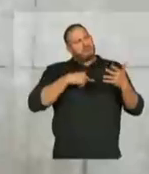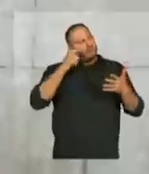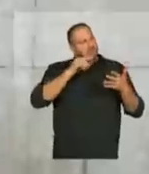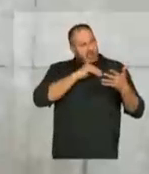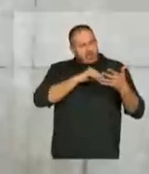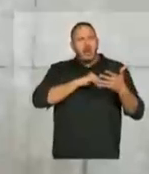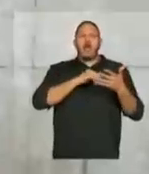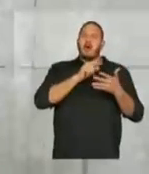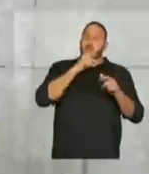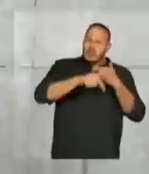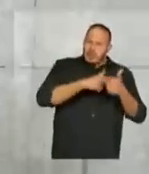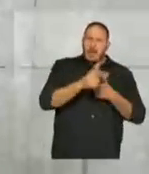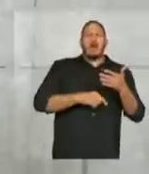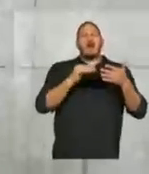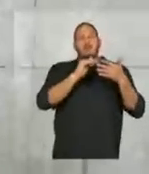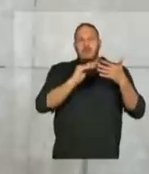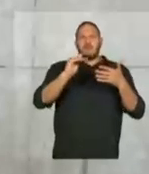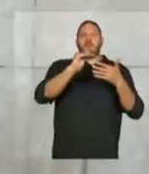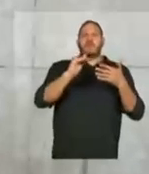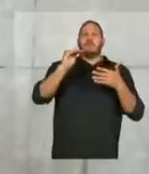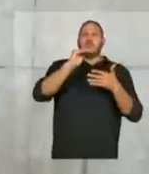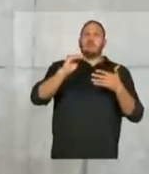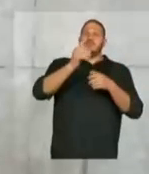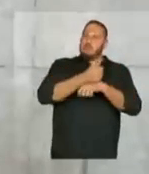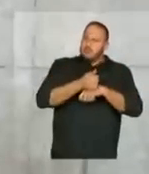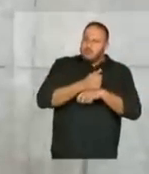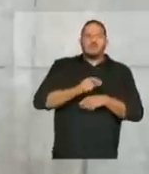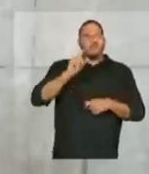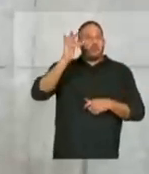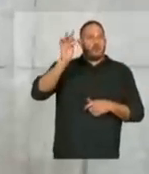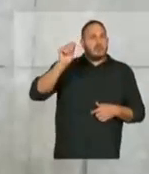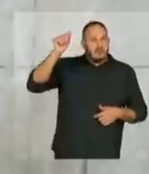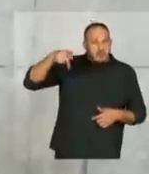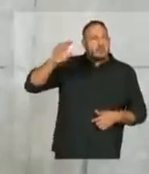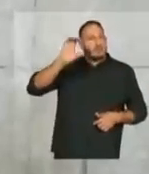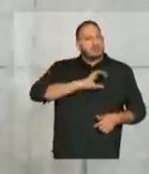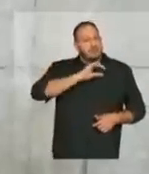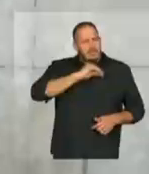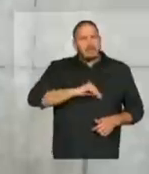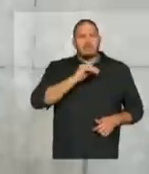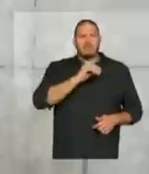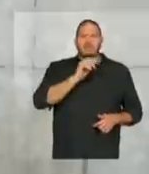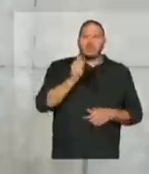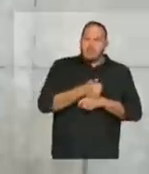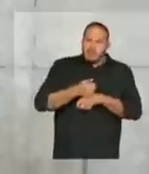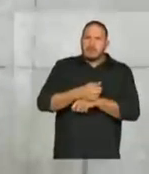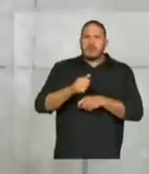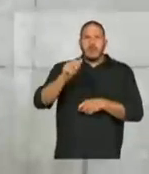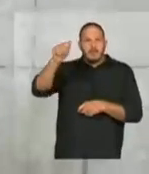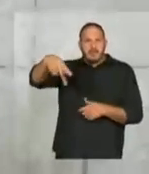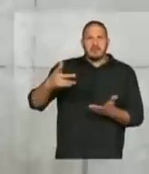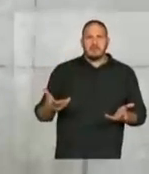tanto nesse cargo. Você vai ter evolução de carreira. E você vai ter aposentadoria integral. Esse é o contrato que a Prefeitura fez com os